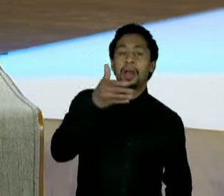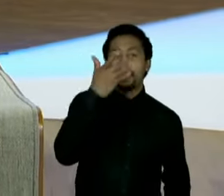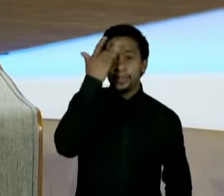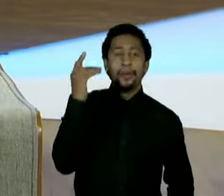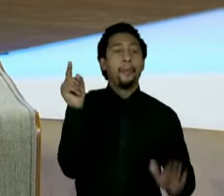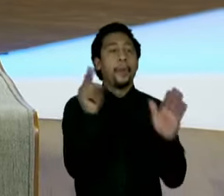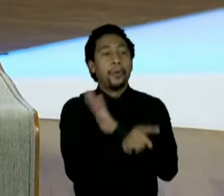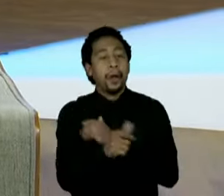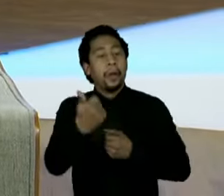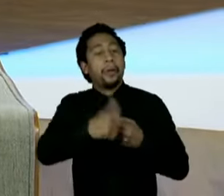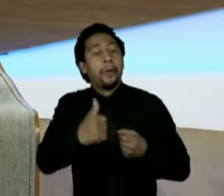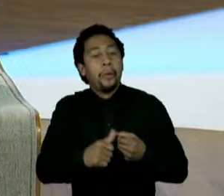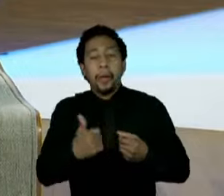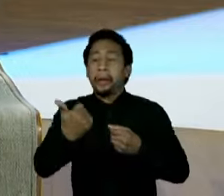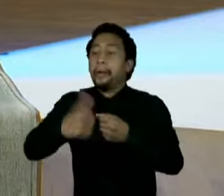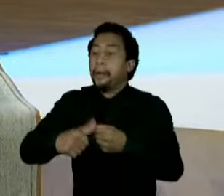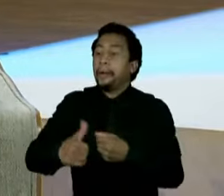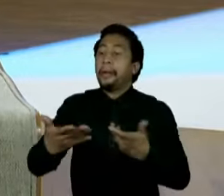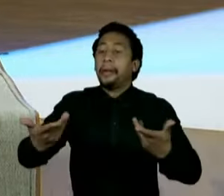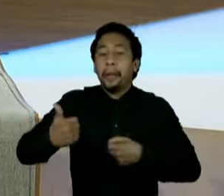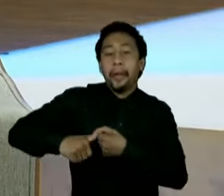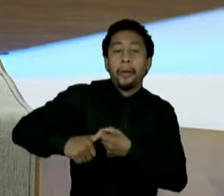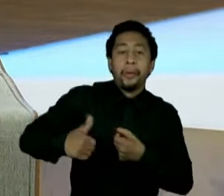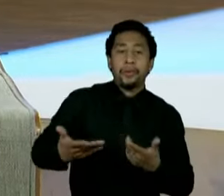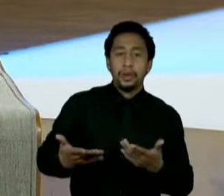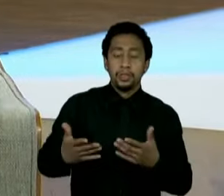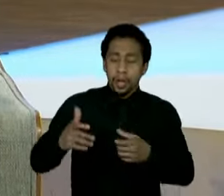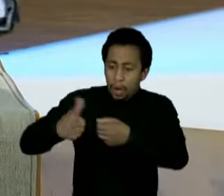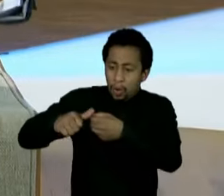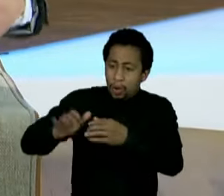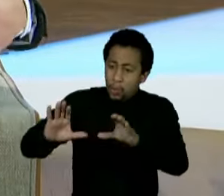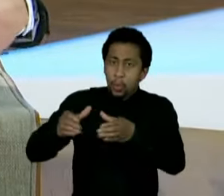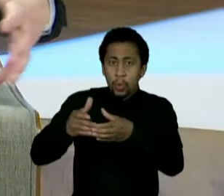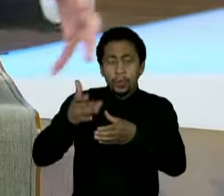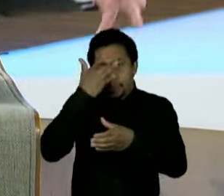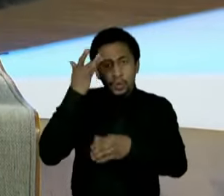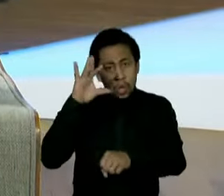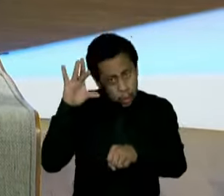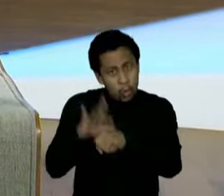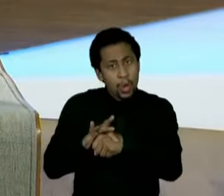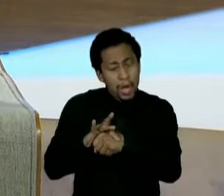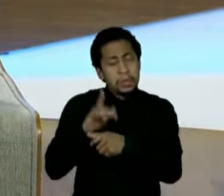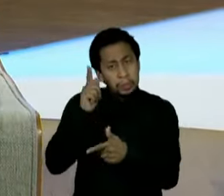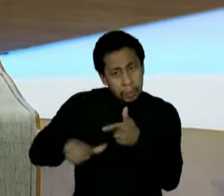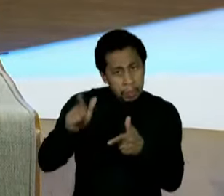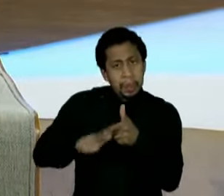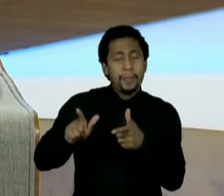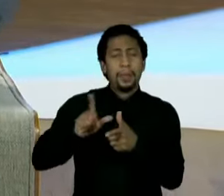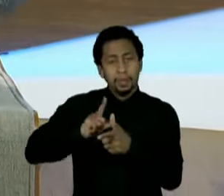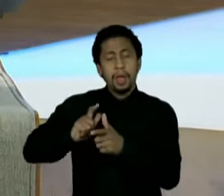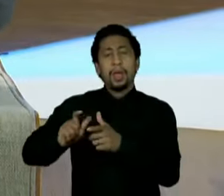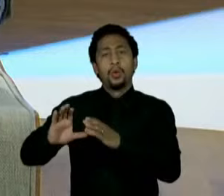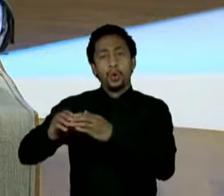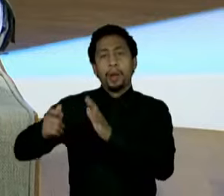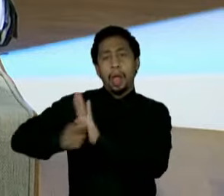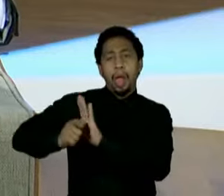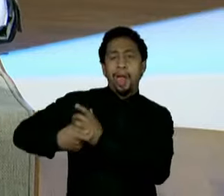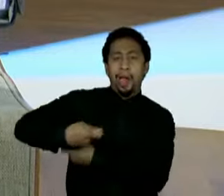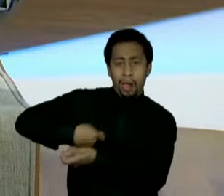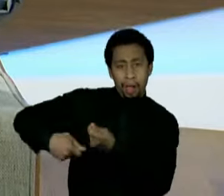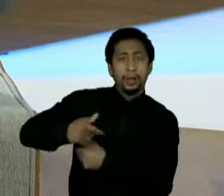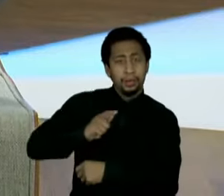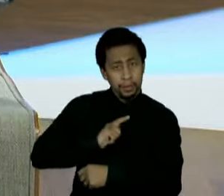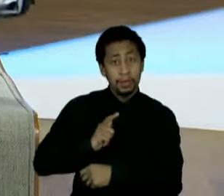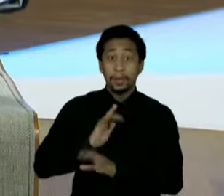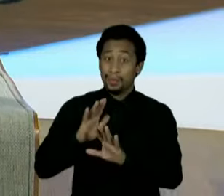Cracolândia, e a Cracolândia? Quer dizer, é um grupo de pessoas doentes, com problemas, misturado com quem é traficante, mas, acima de